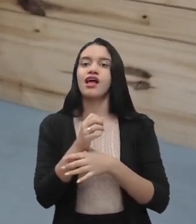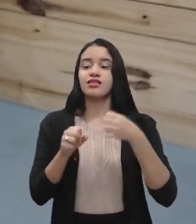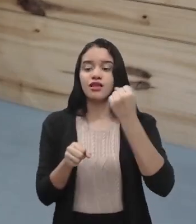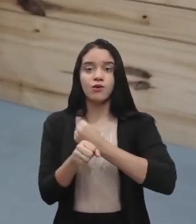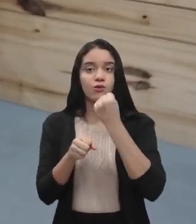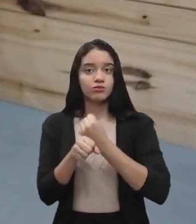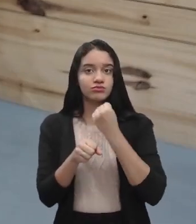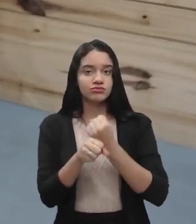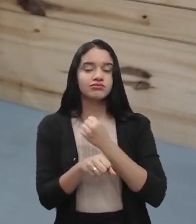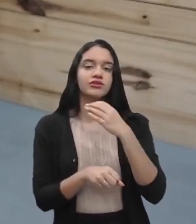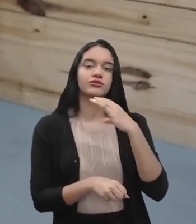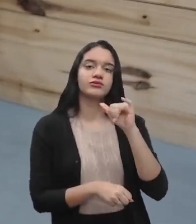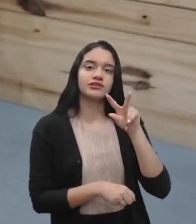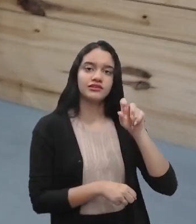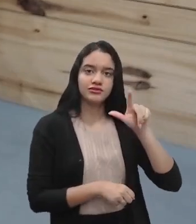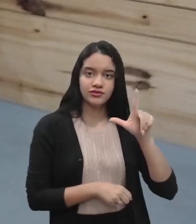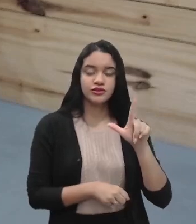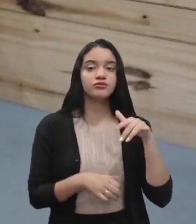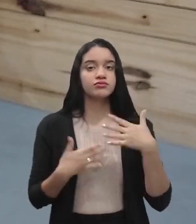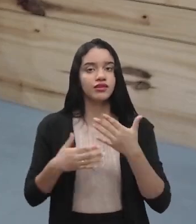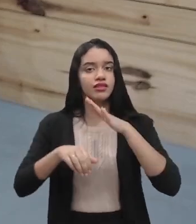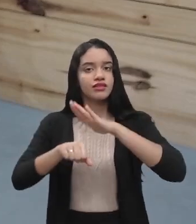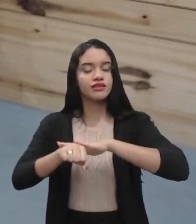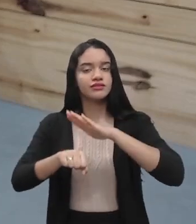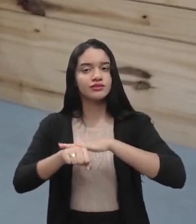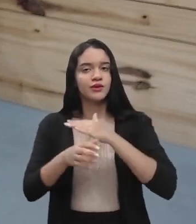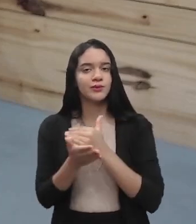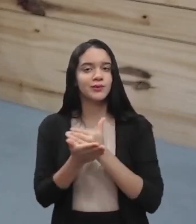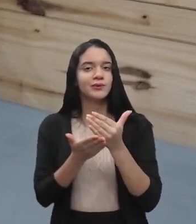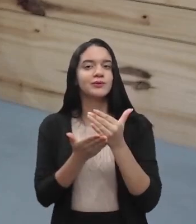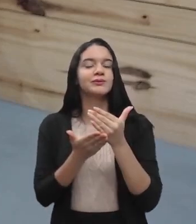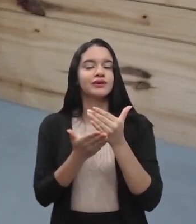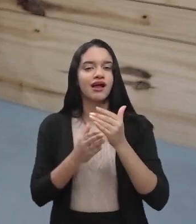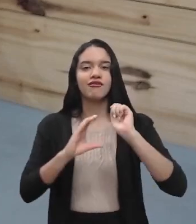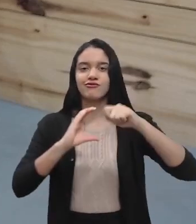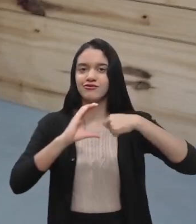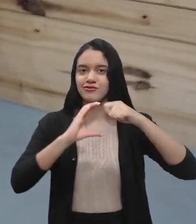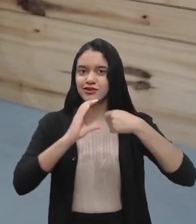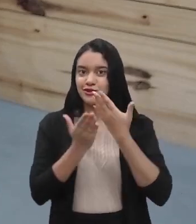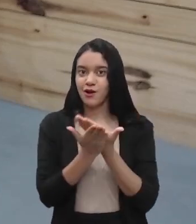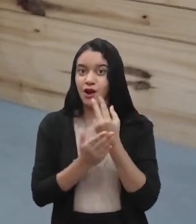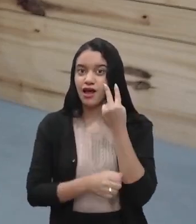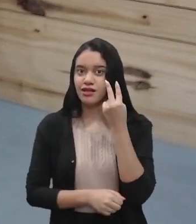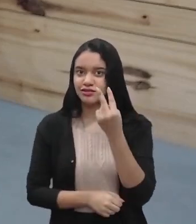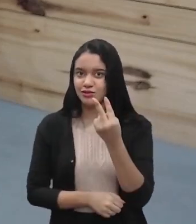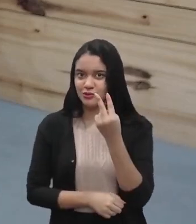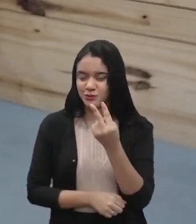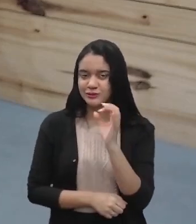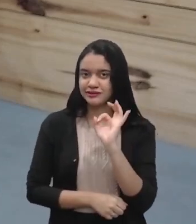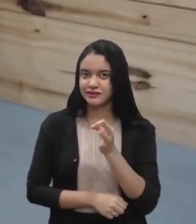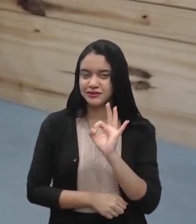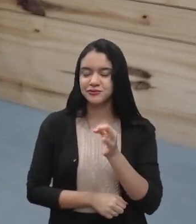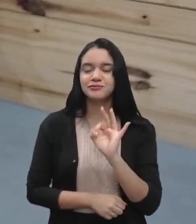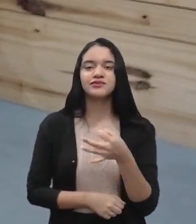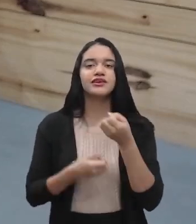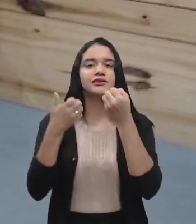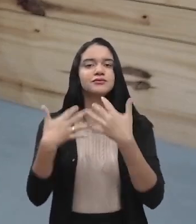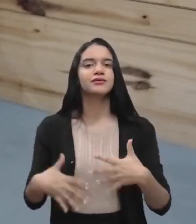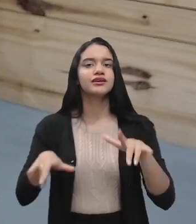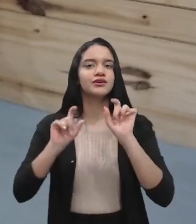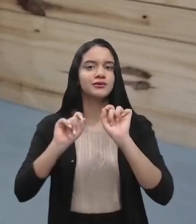civil. Nesse momento, nós iniciaremos a nossa videoaula 2, na unidade 2, que diz